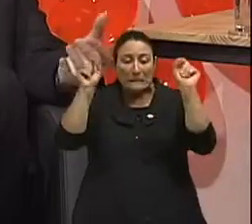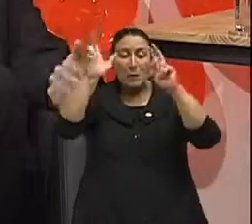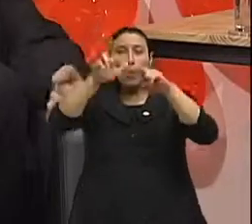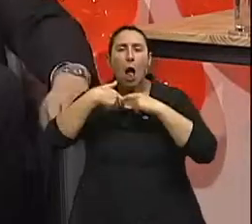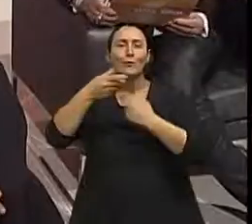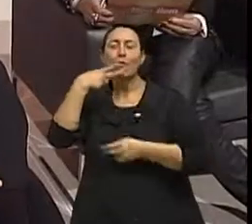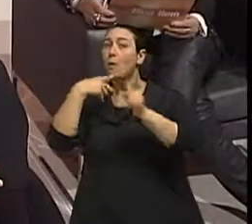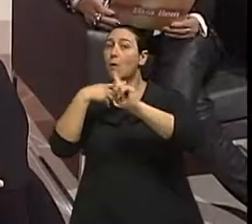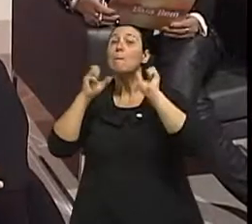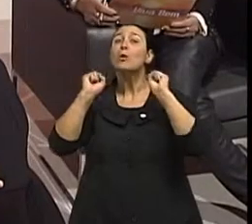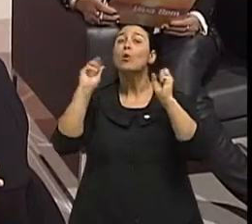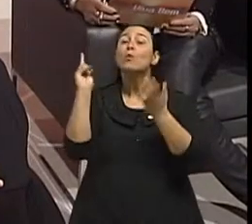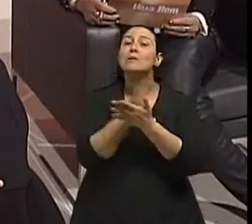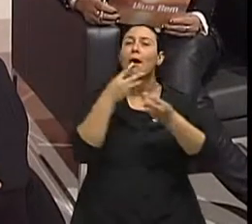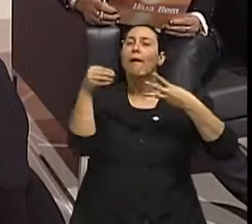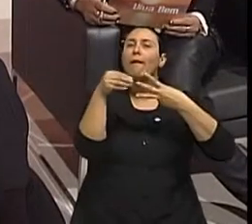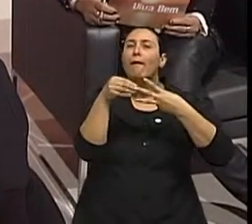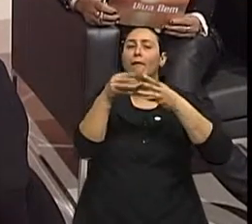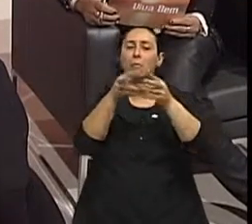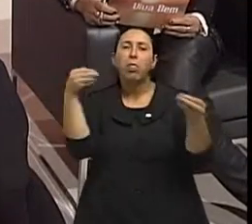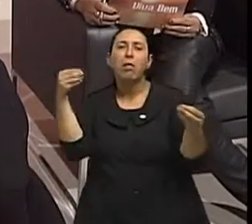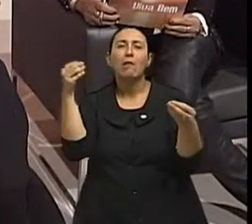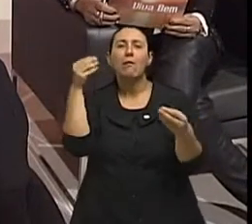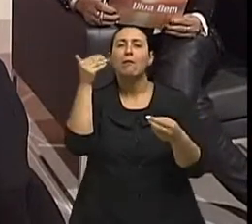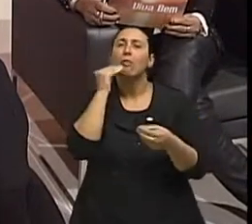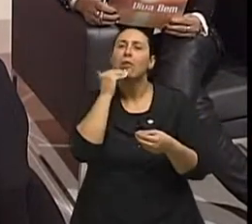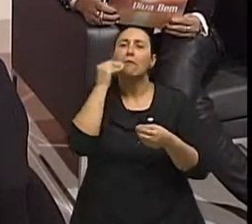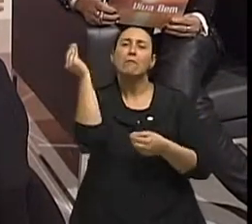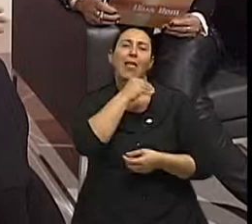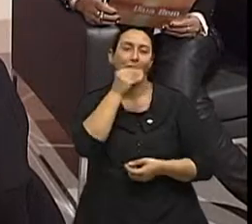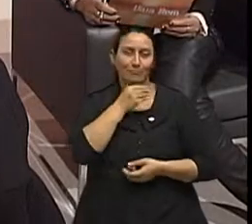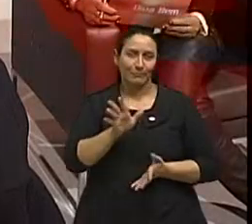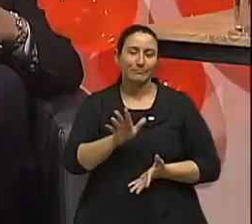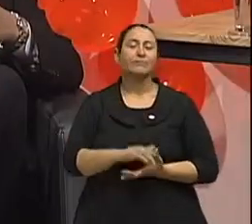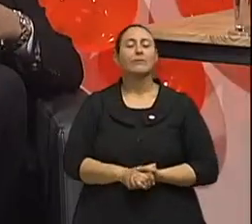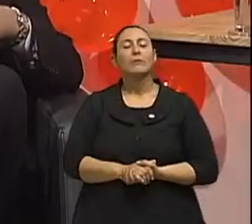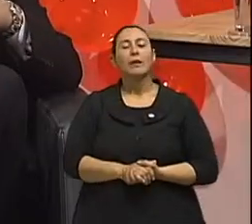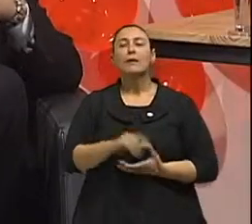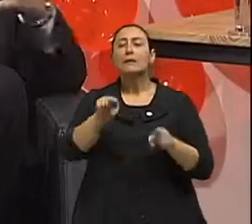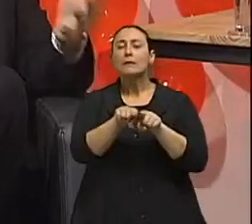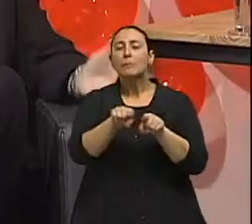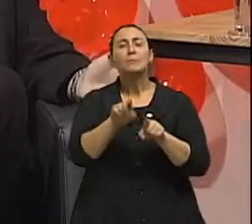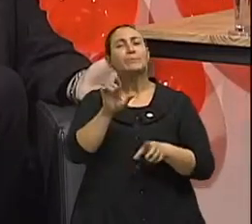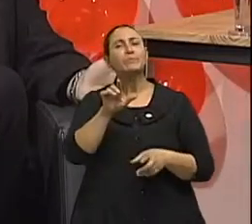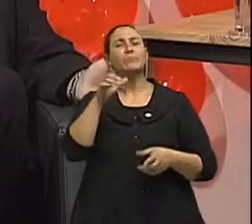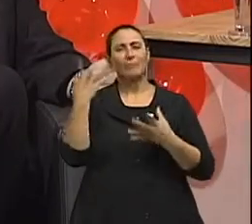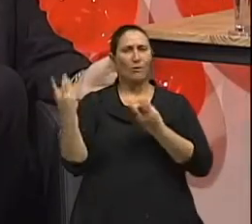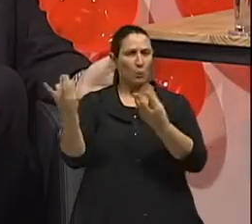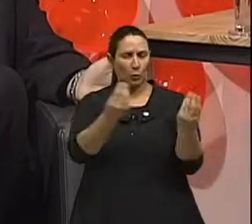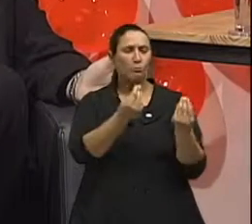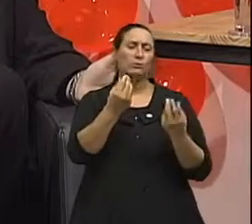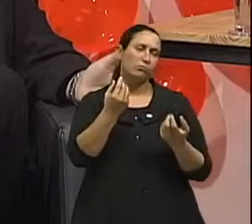maior. Ah, ok. E outras causas, doutor? Existem outras causas clássicas, como o asbesto, como que cada vez tem ficado